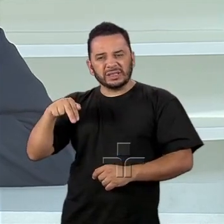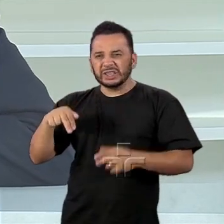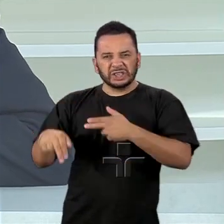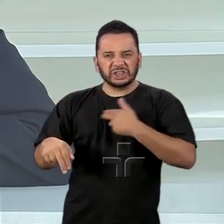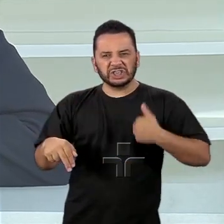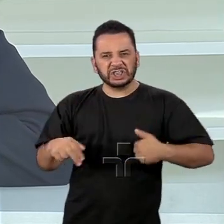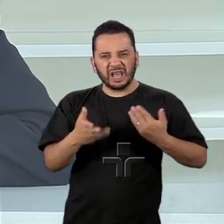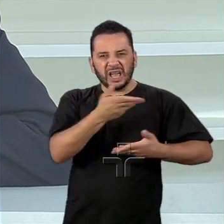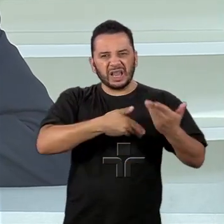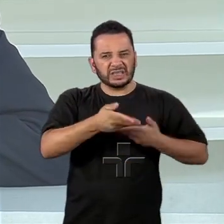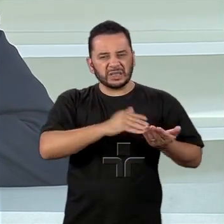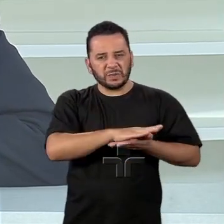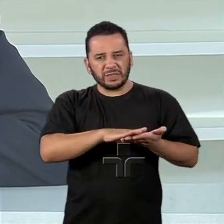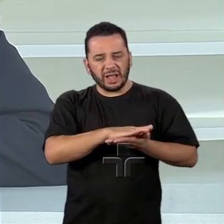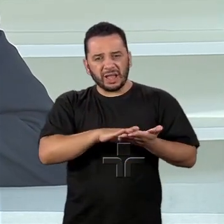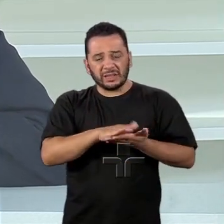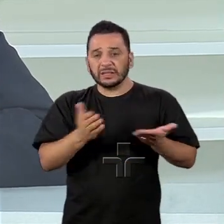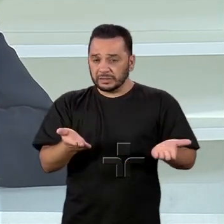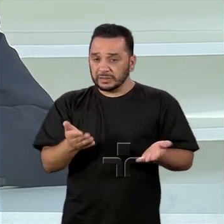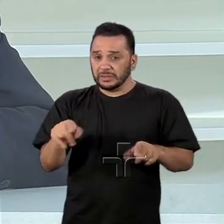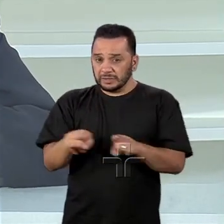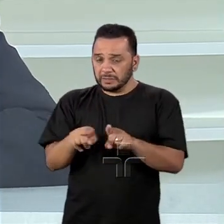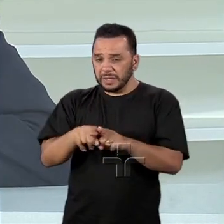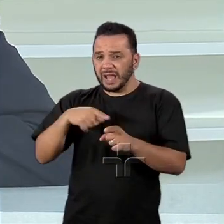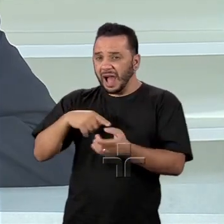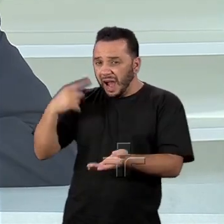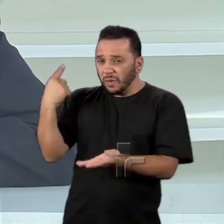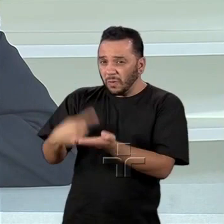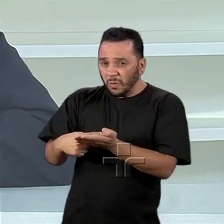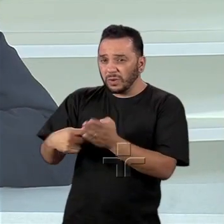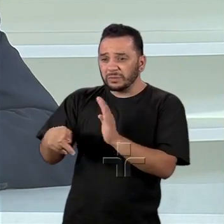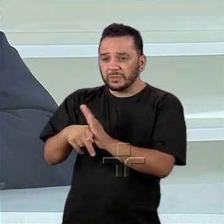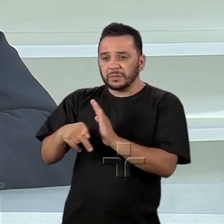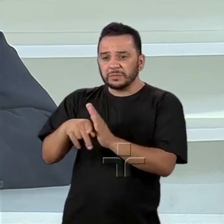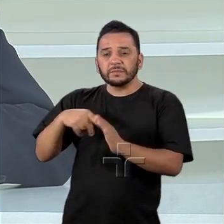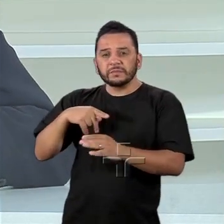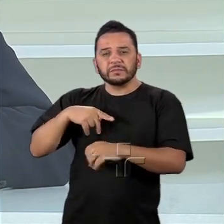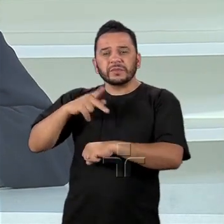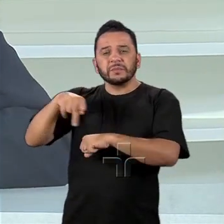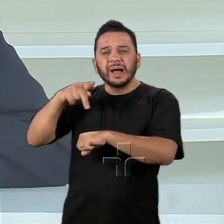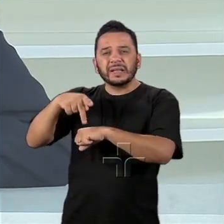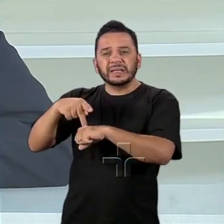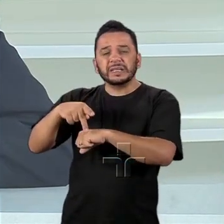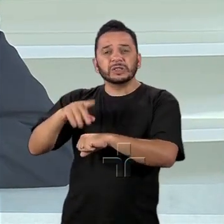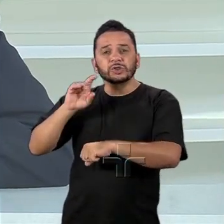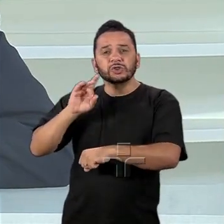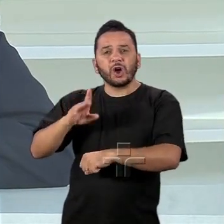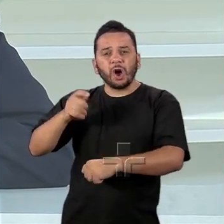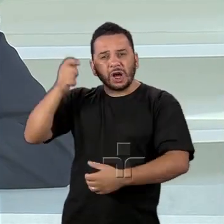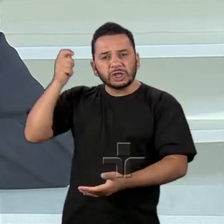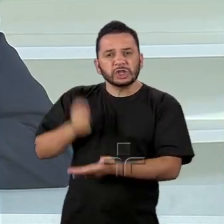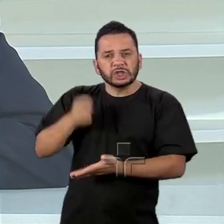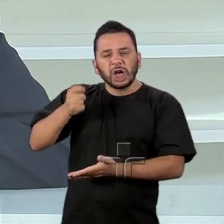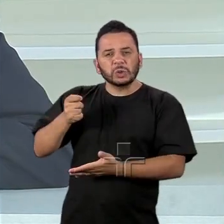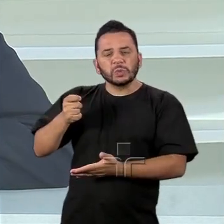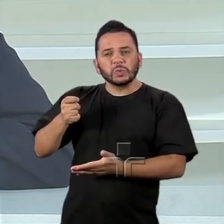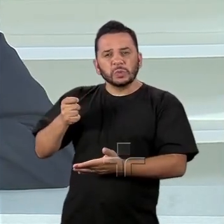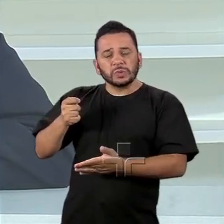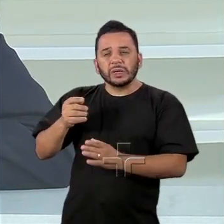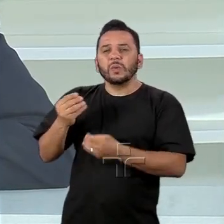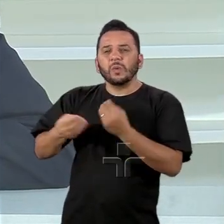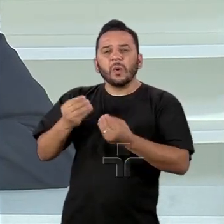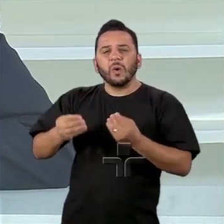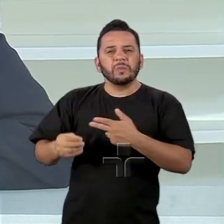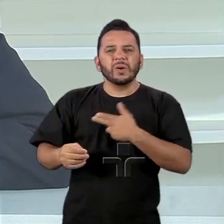fazer acordos só com países que não são ditaduras e como é que fica a coisa da relação com a